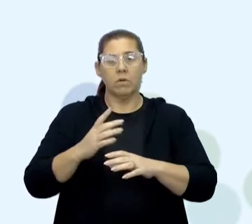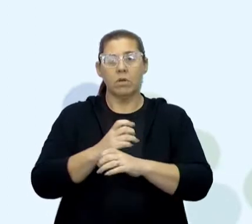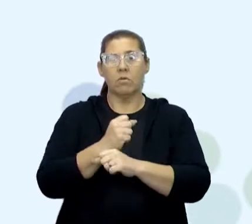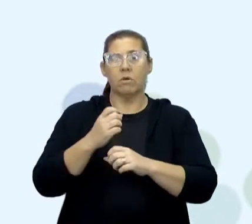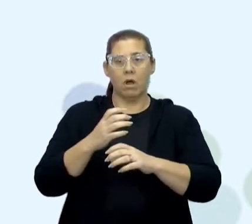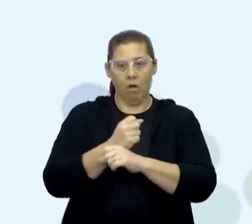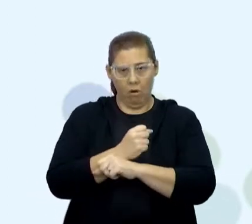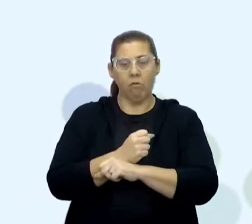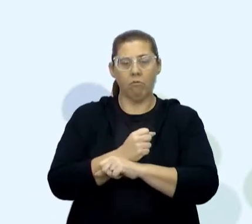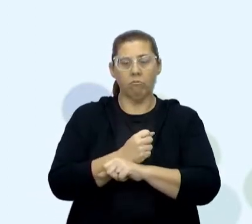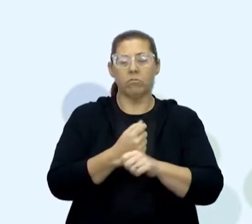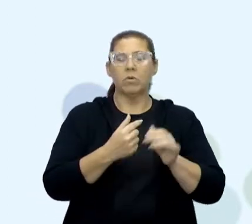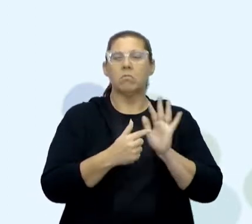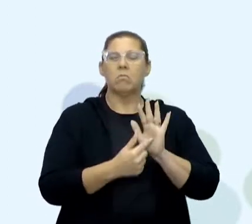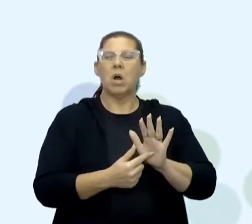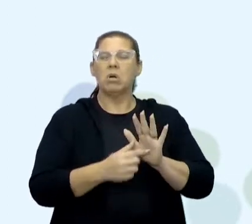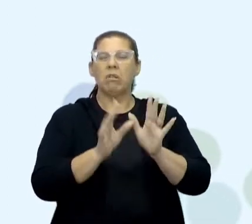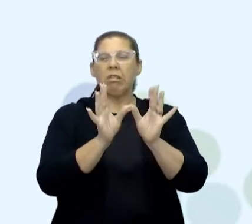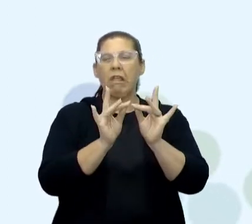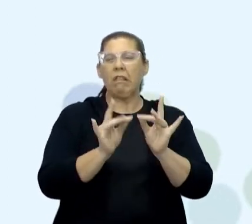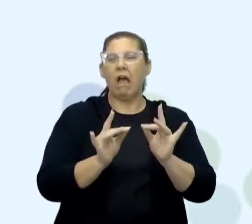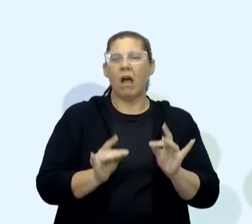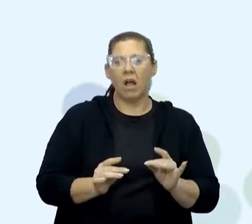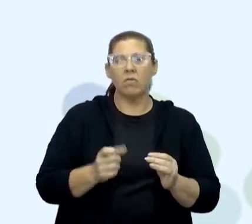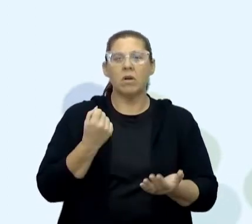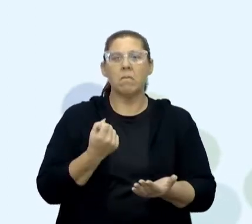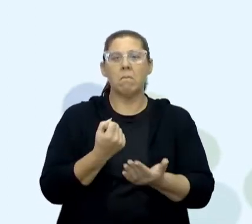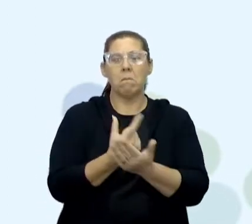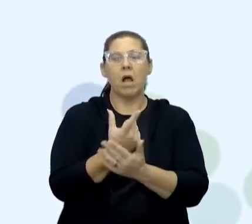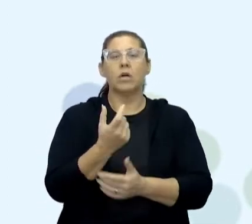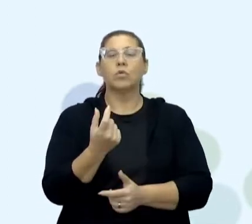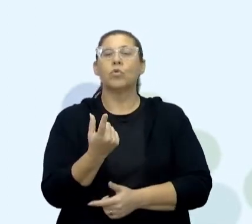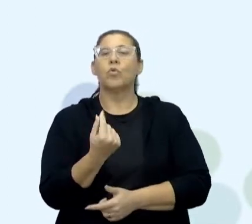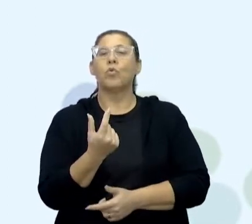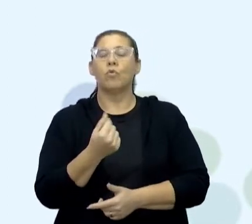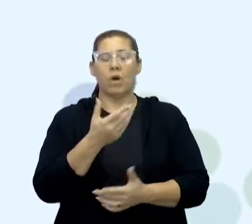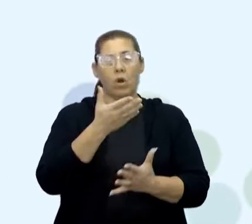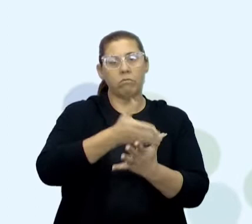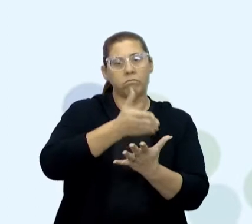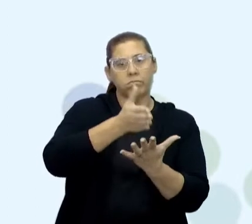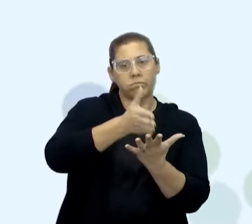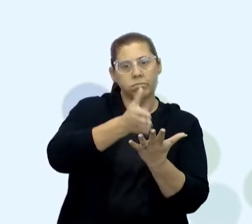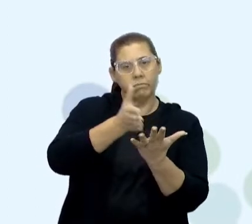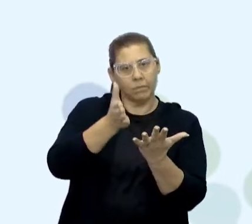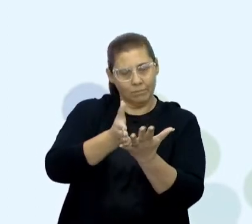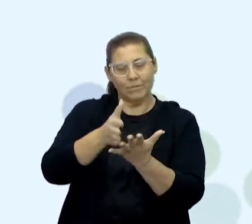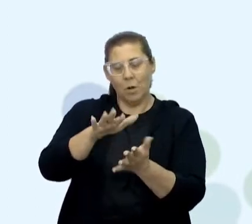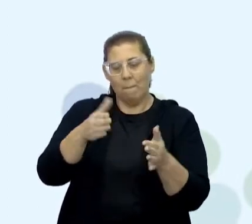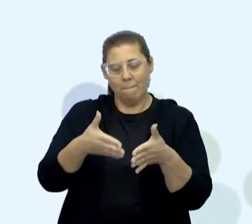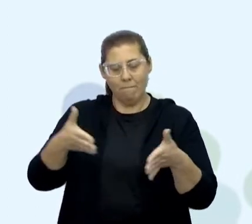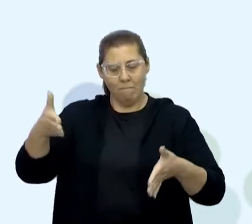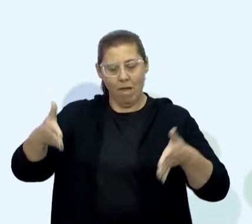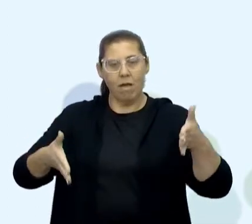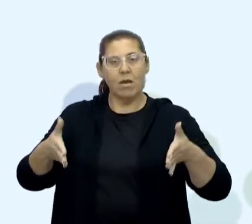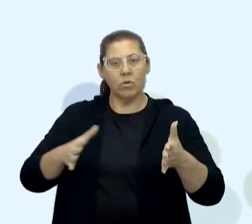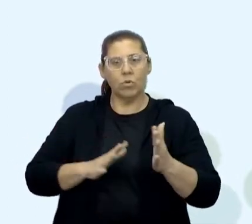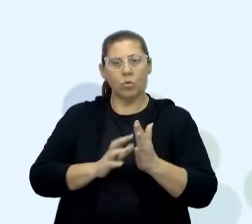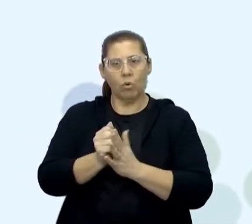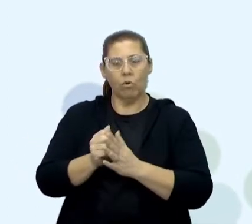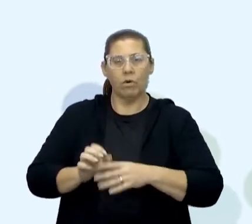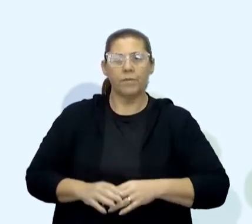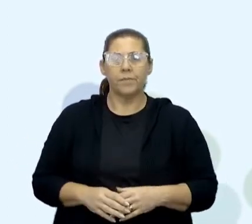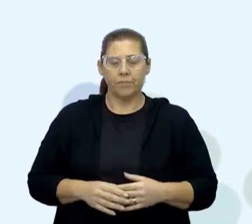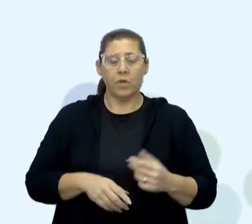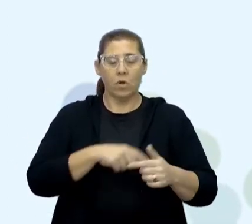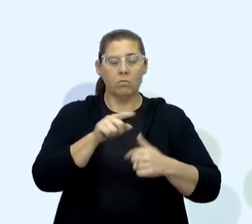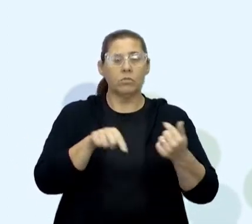correspondentes para entender o que se paga do valor financiado ao longo do período contratado. Exato. Esse é o objetivo